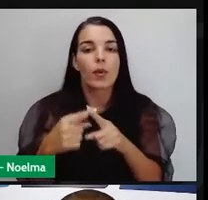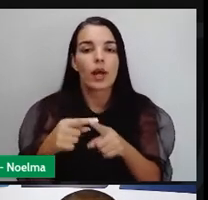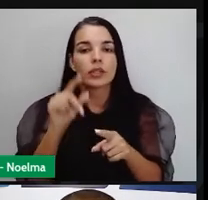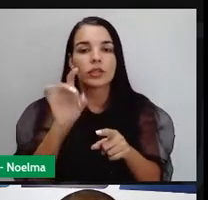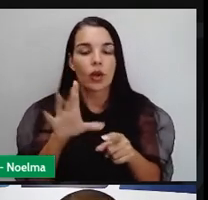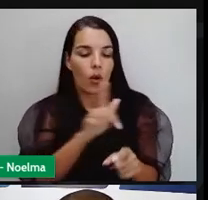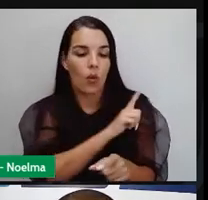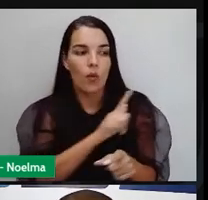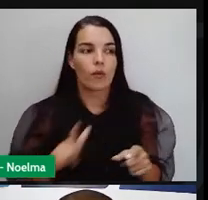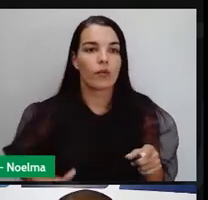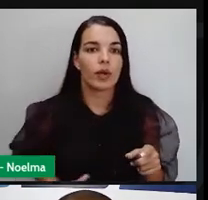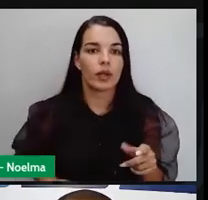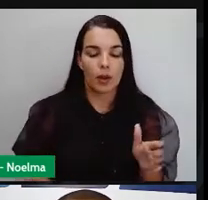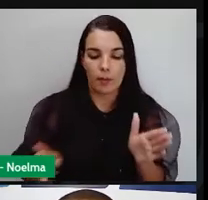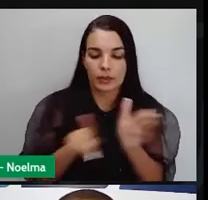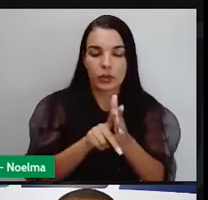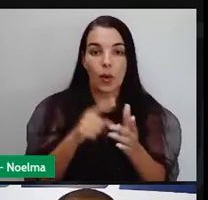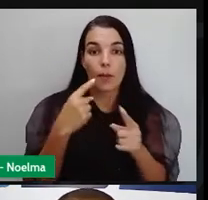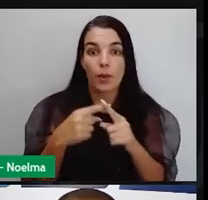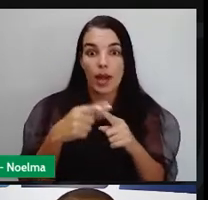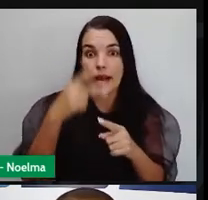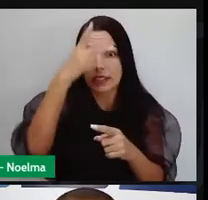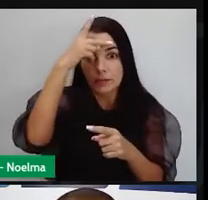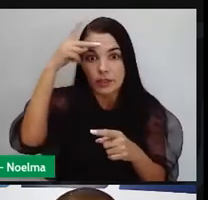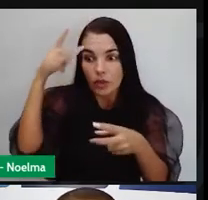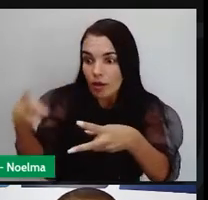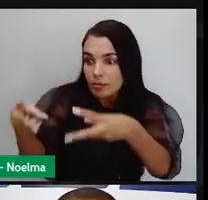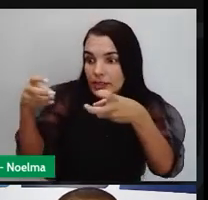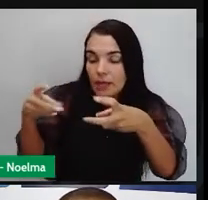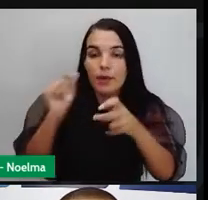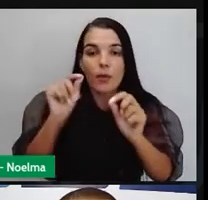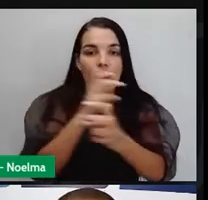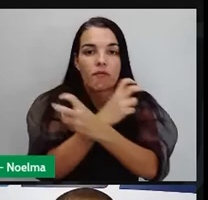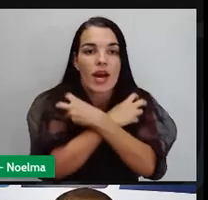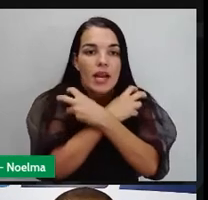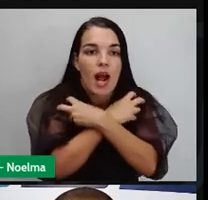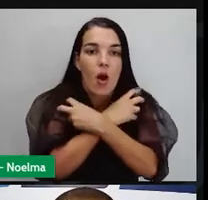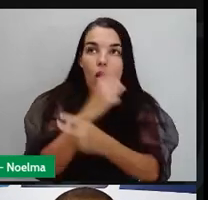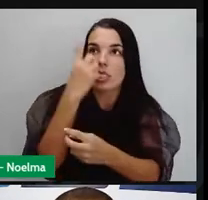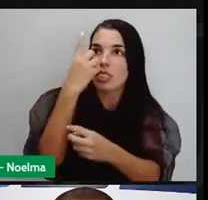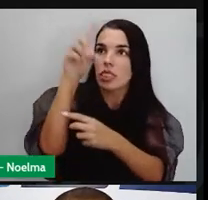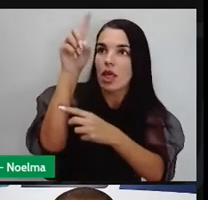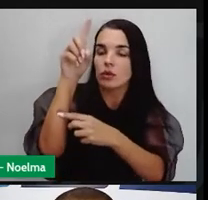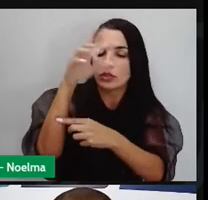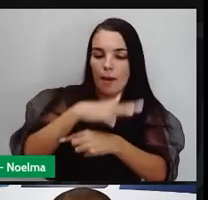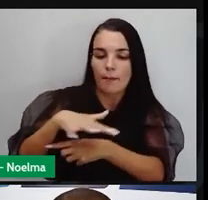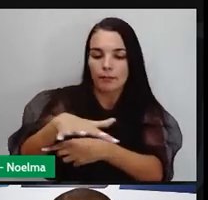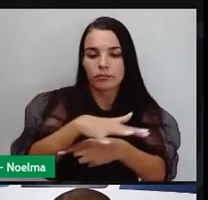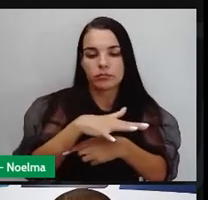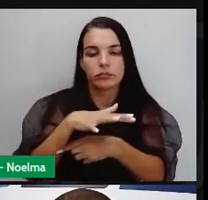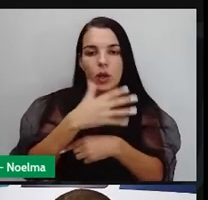encarado pelo seu povo como um deus. Um deus que se manifestava entre os homens.